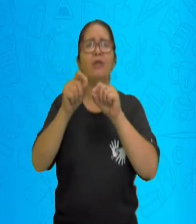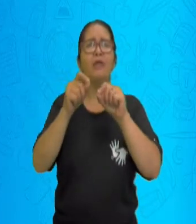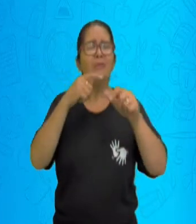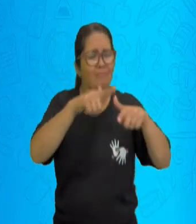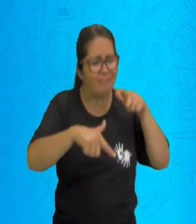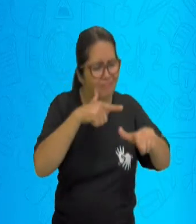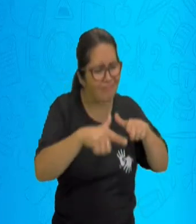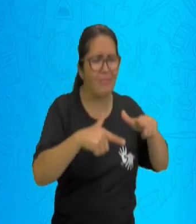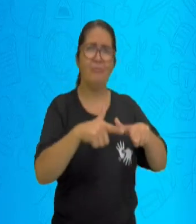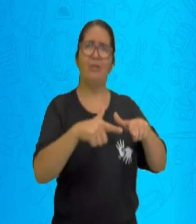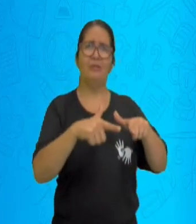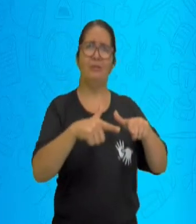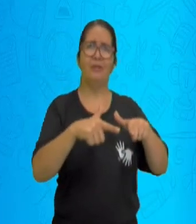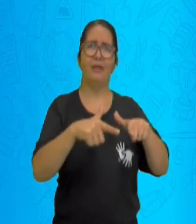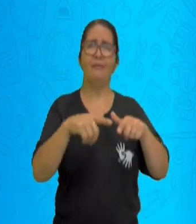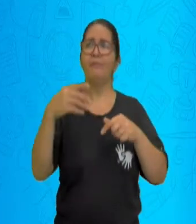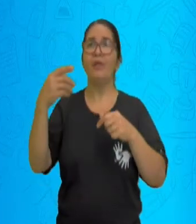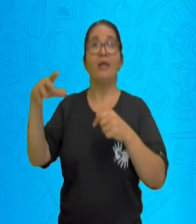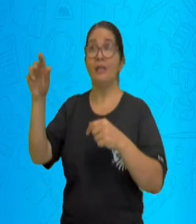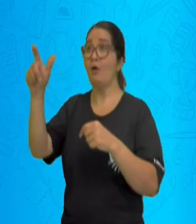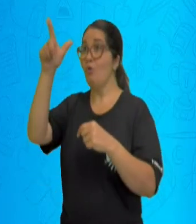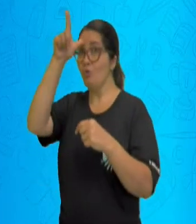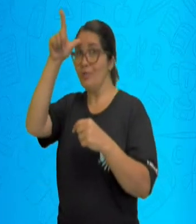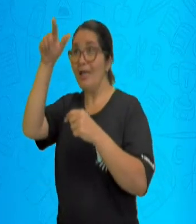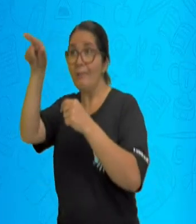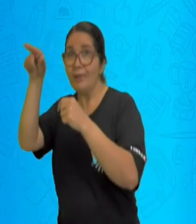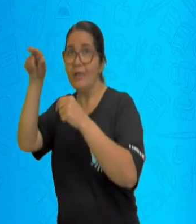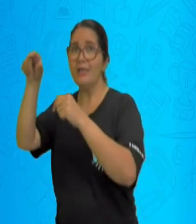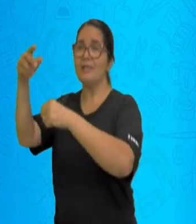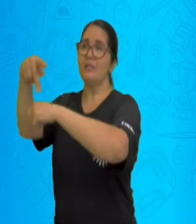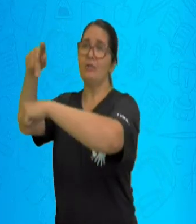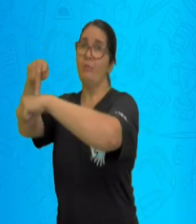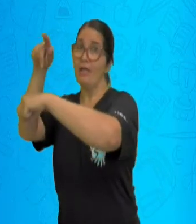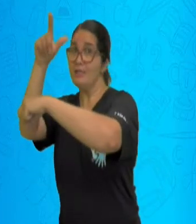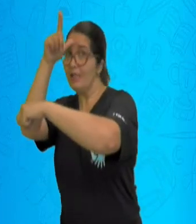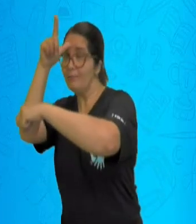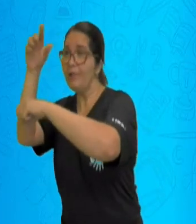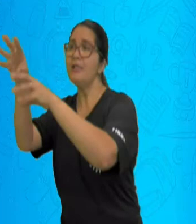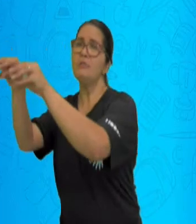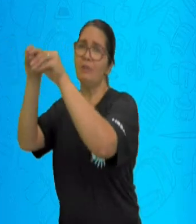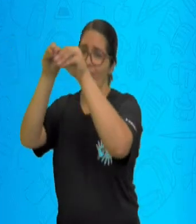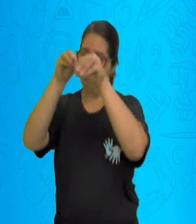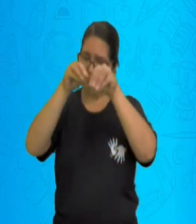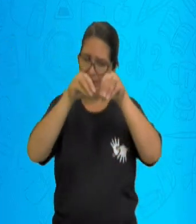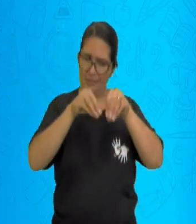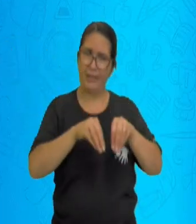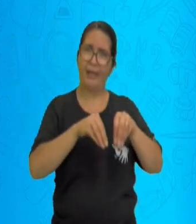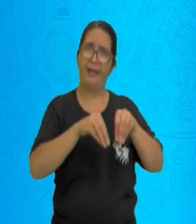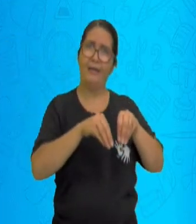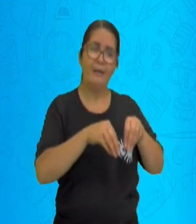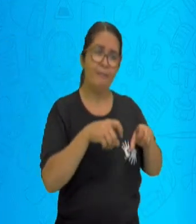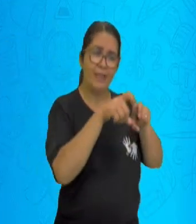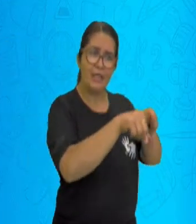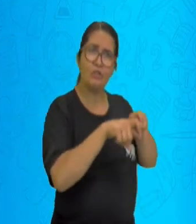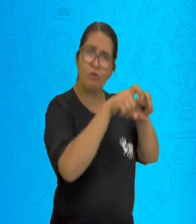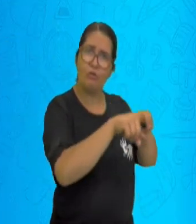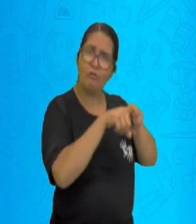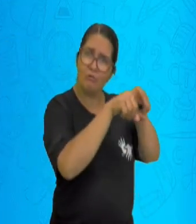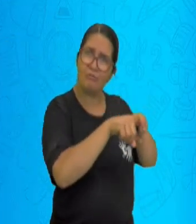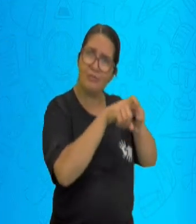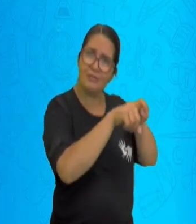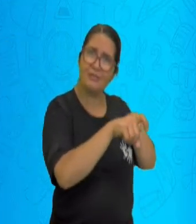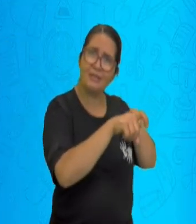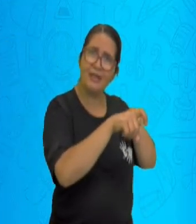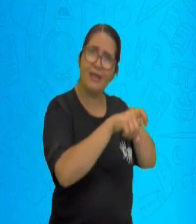aqui no nosso país para fazer esse trabalho com as lavouras. Então, eu trouxe para vocês, eu gosto de fazer sempre mapas,